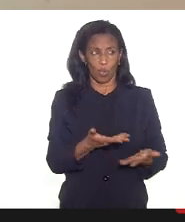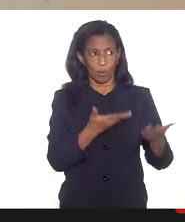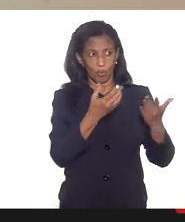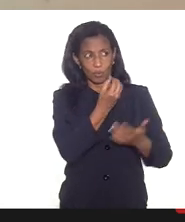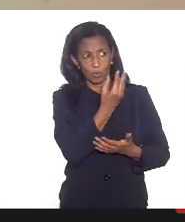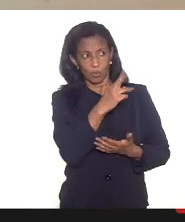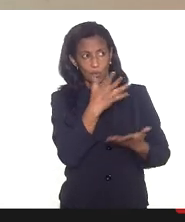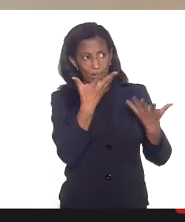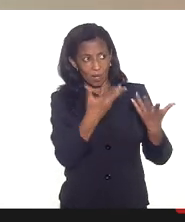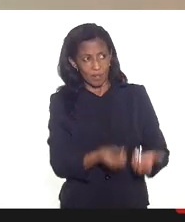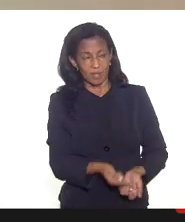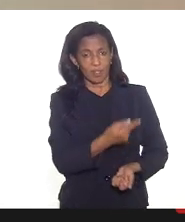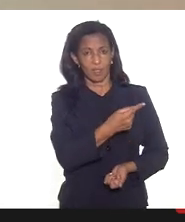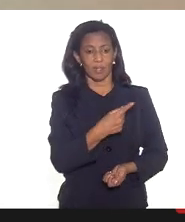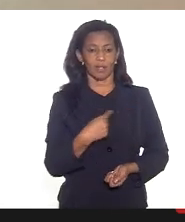vai